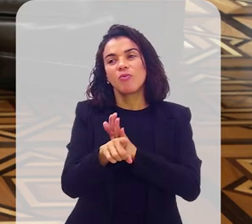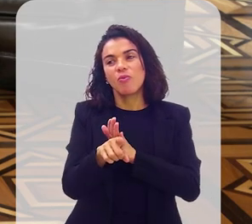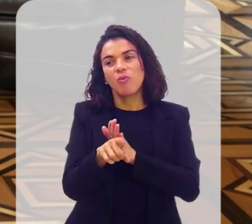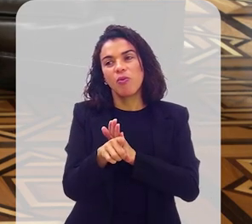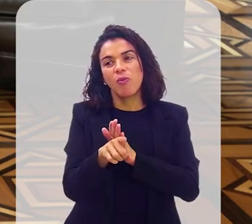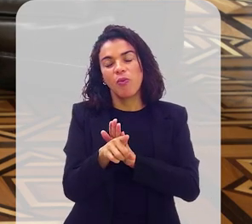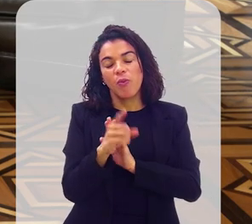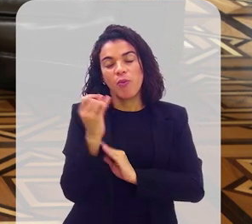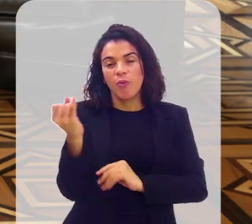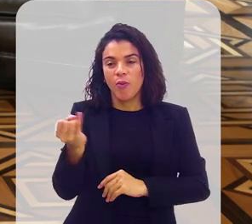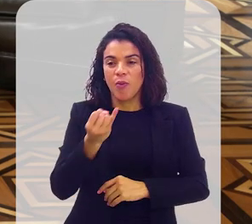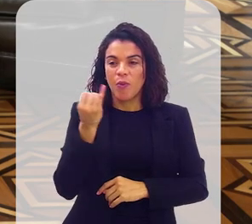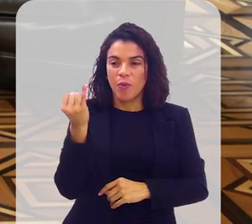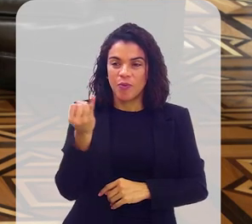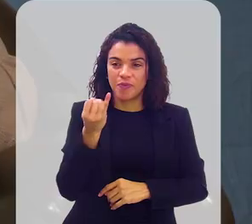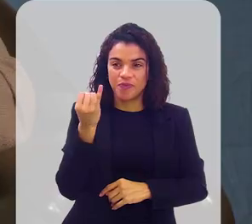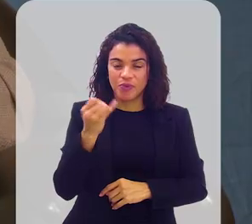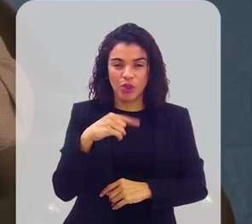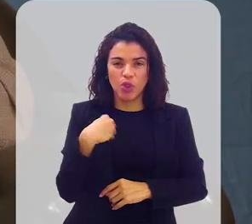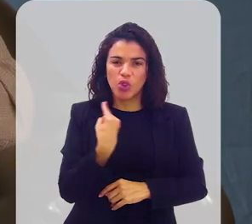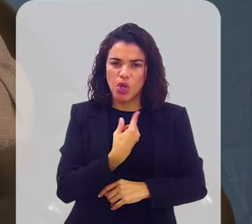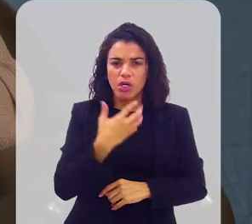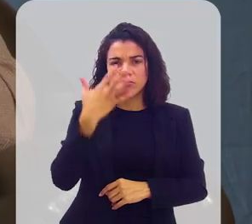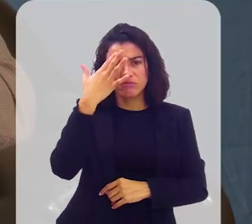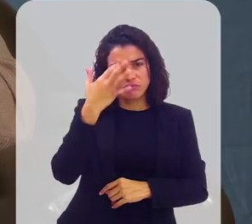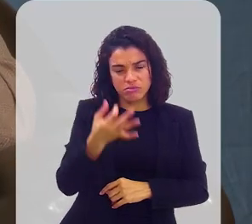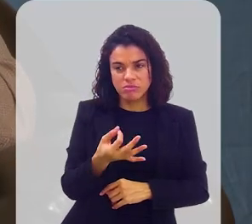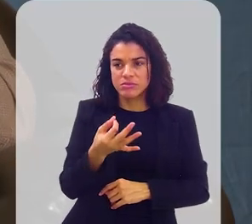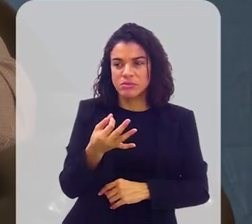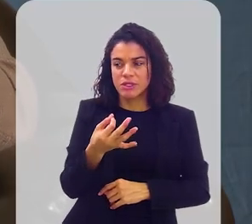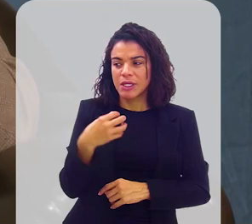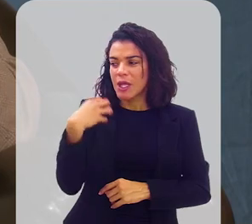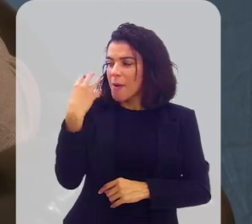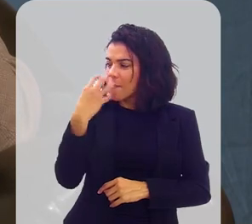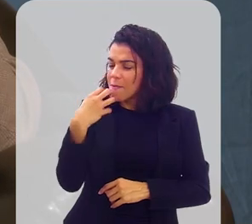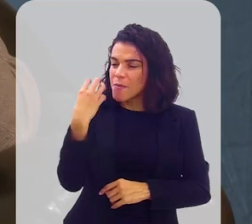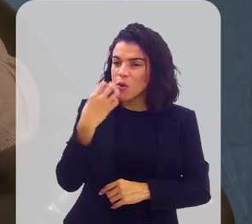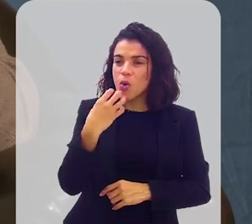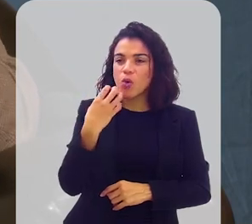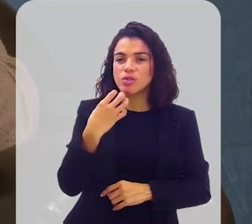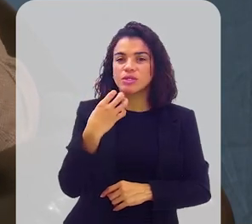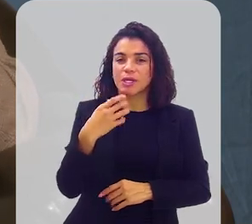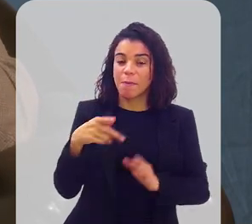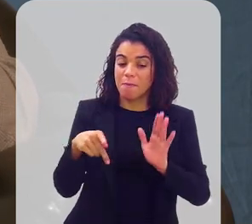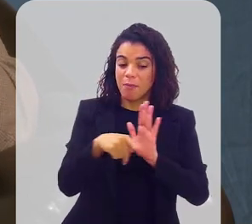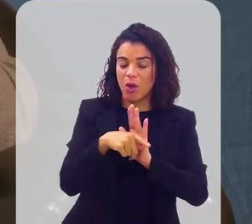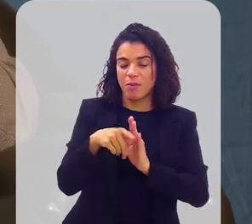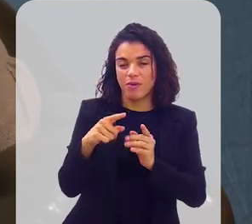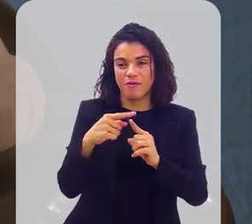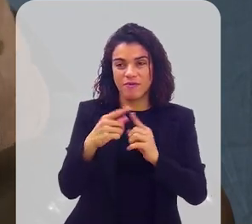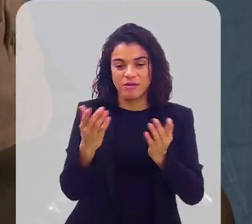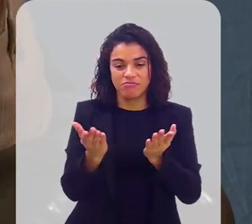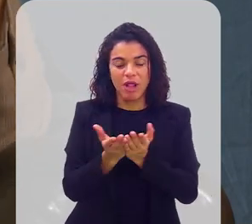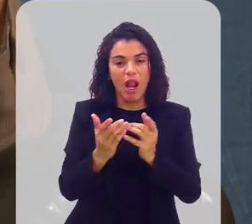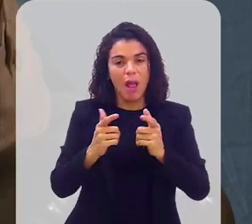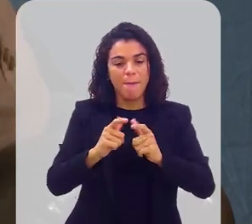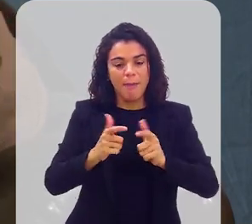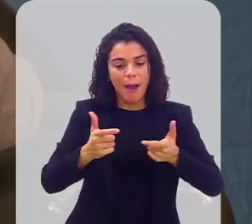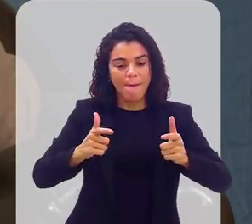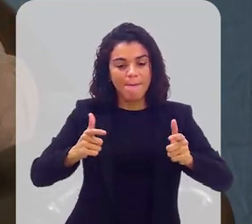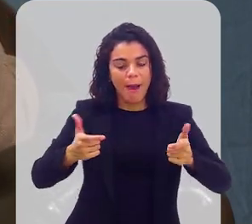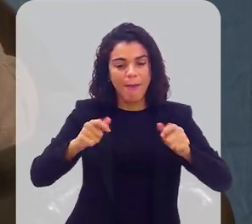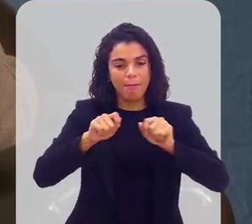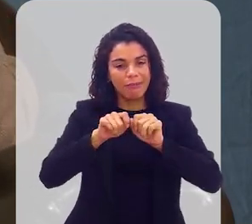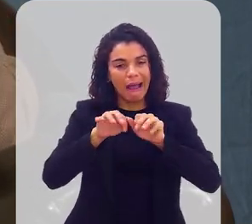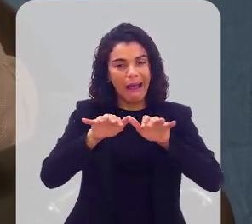muito importante. Nós entendemos que a música popular evangélica, ela começa a crescer de uma forma